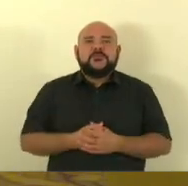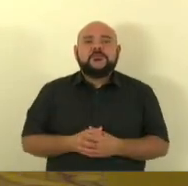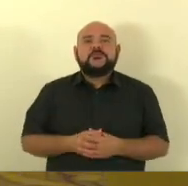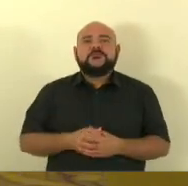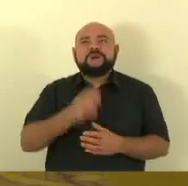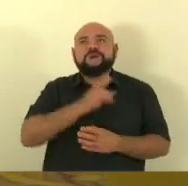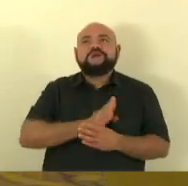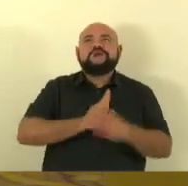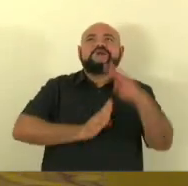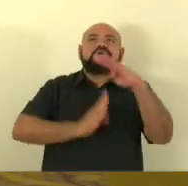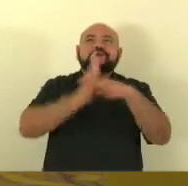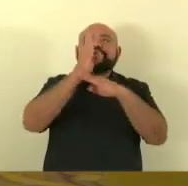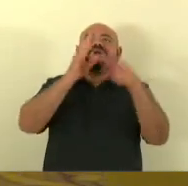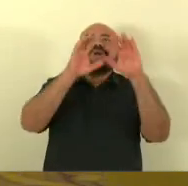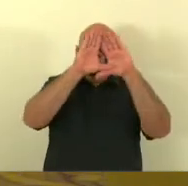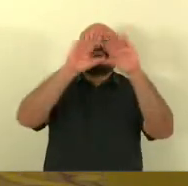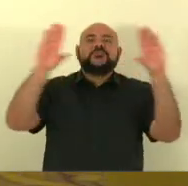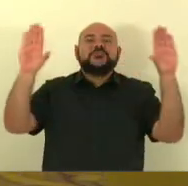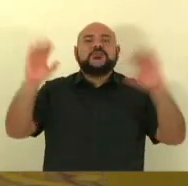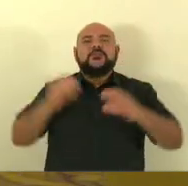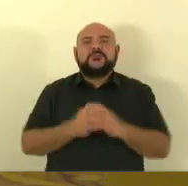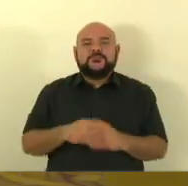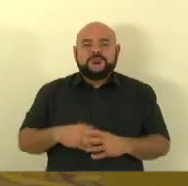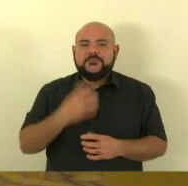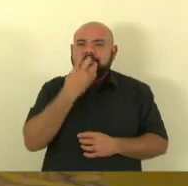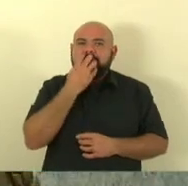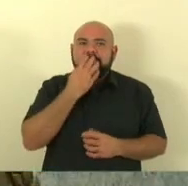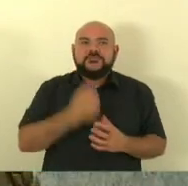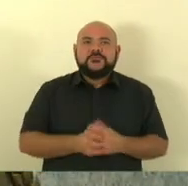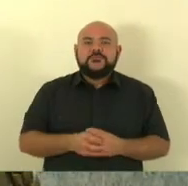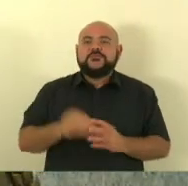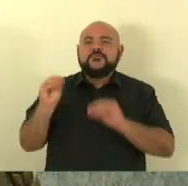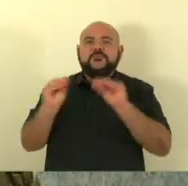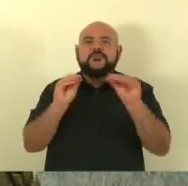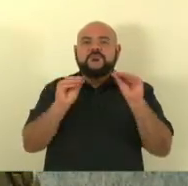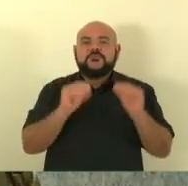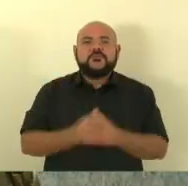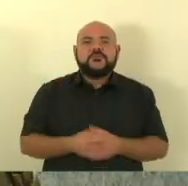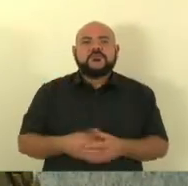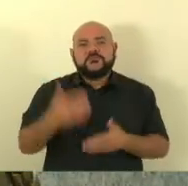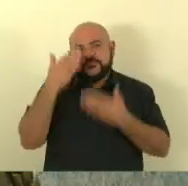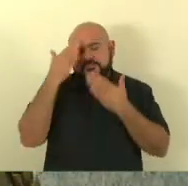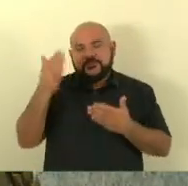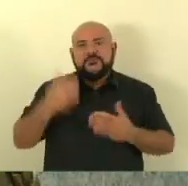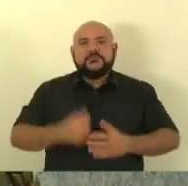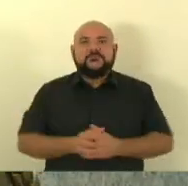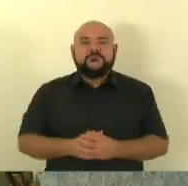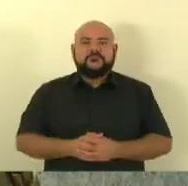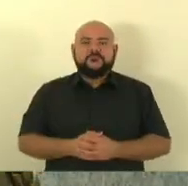com o São Francisco da Cidade beijo grande muito obrigada e que a gente tenha boas reuniões como essa